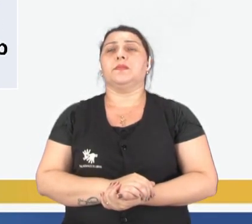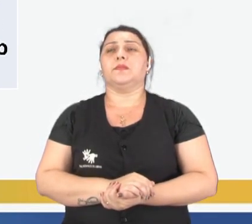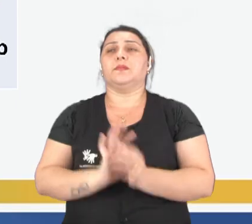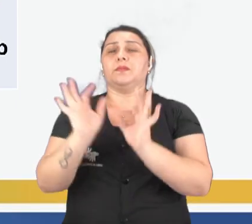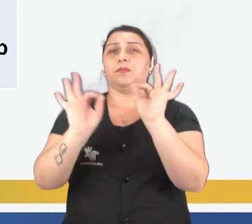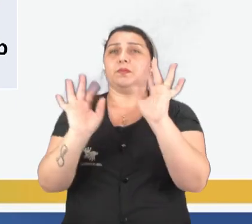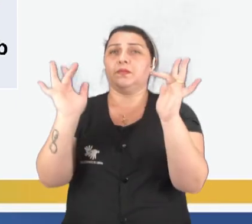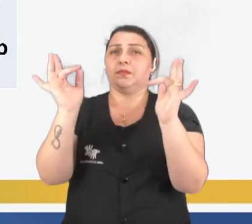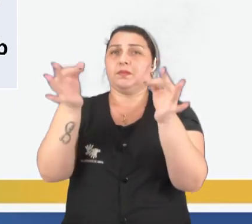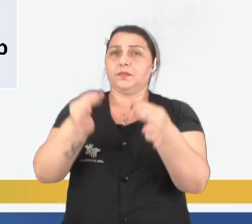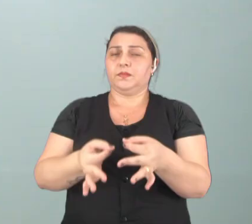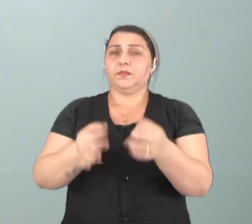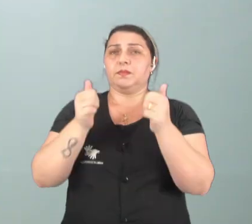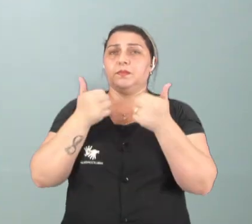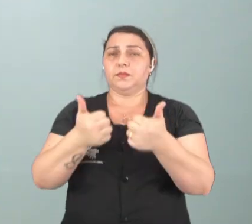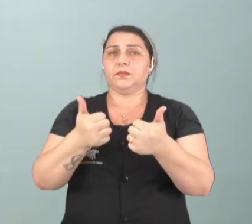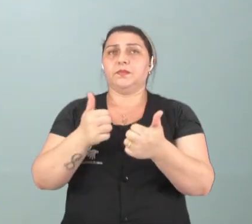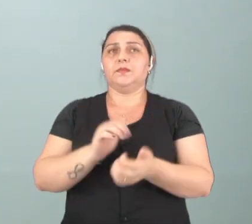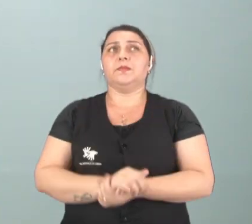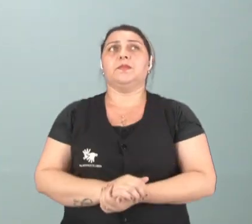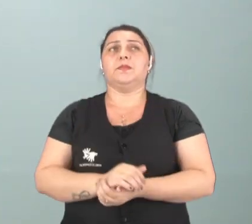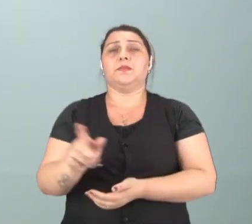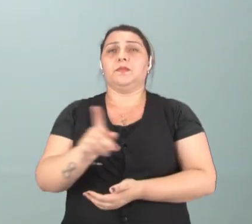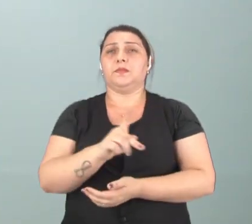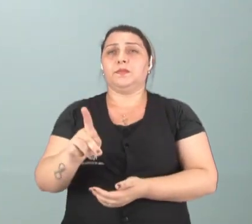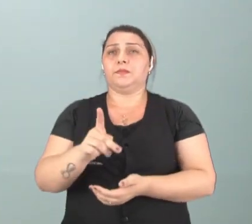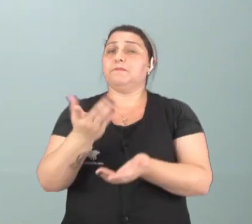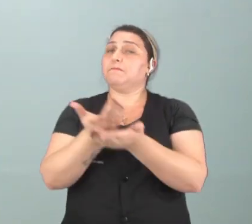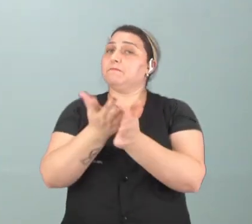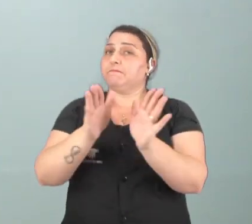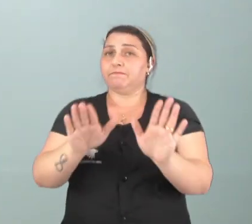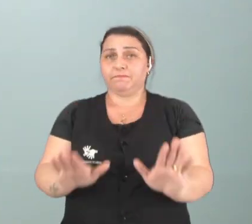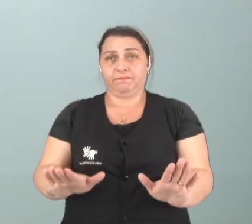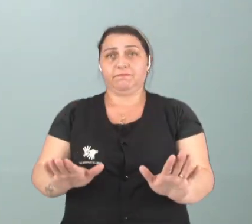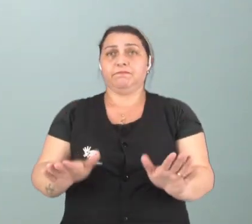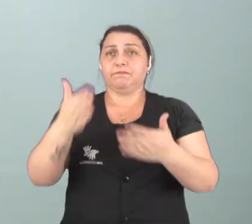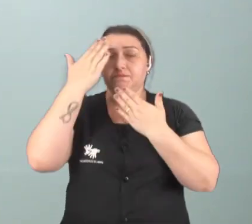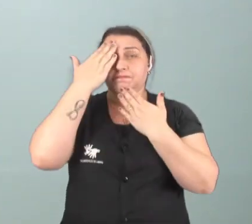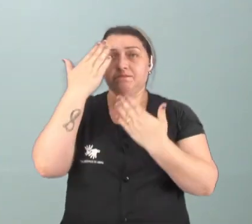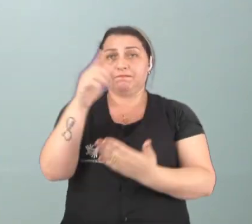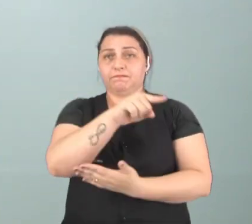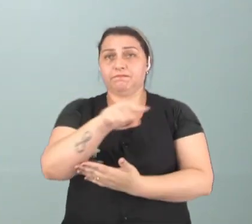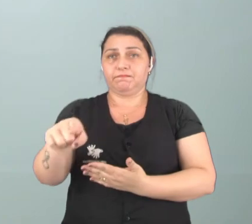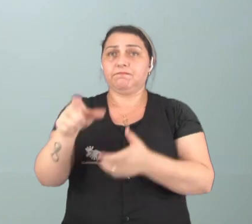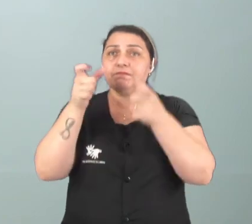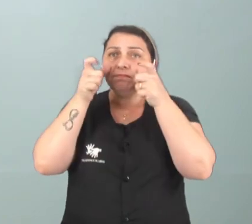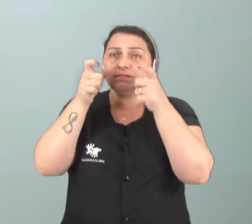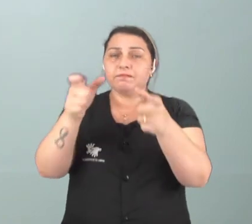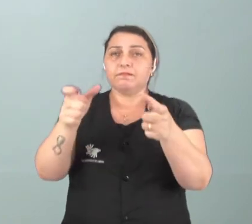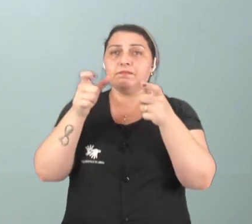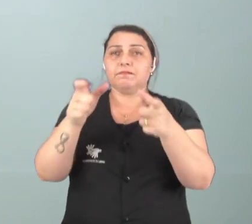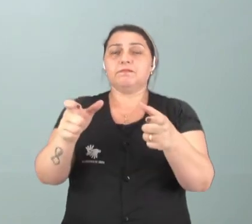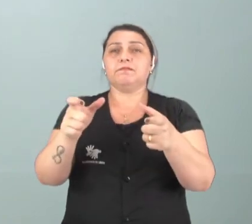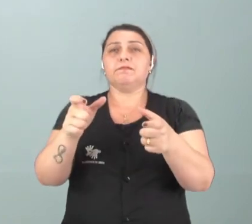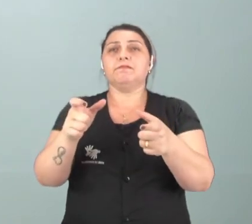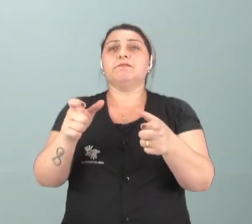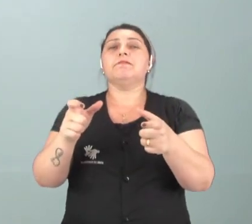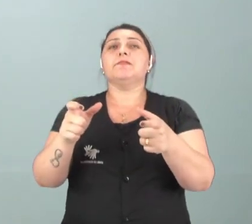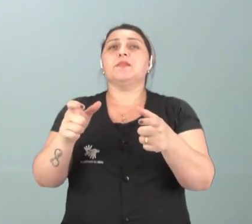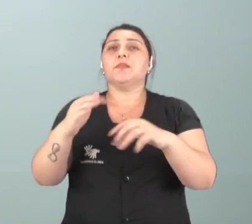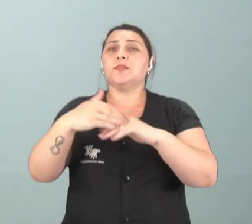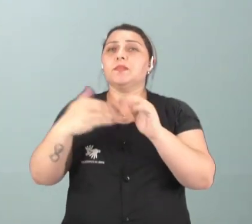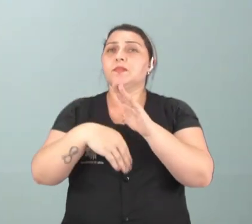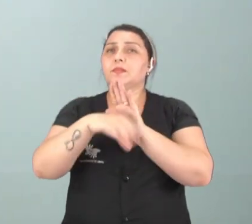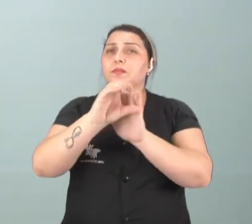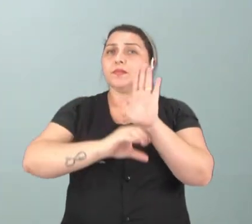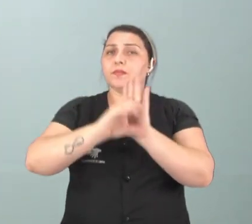formato correto desse jeito. Tudo bem? Professor César, vai ficar por aqui, agradeço a você pela atenção, tenha acesso a todo o